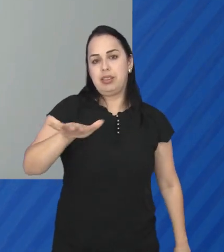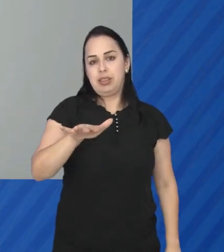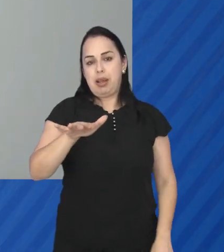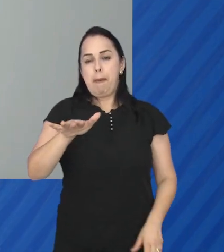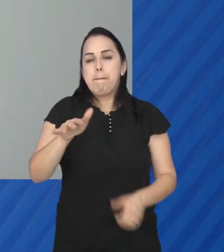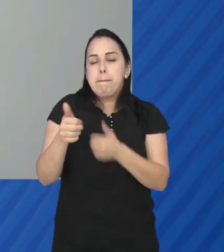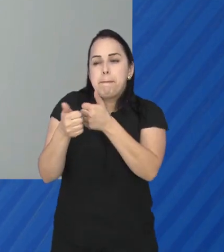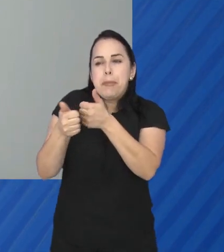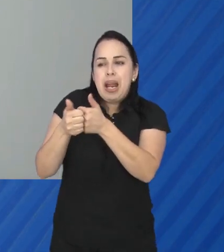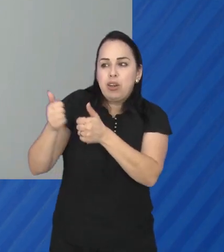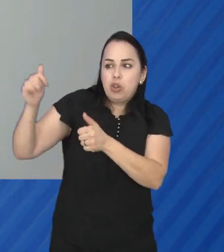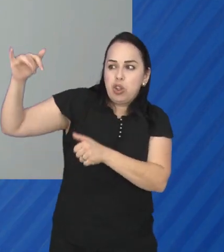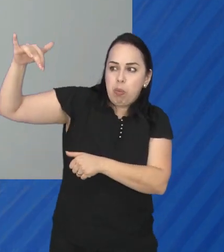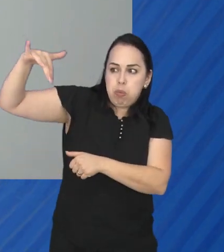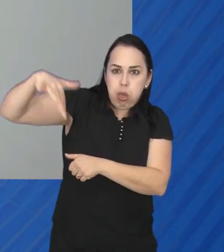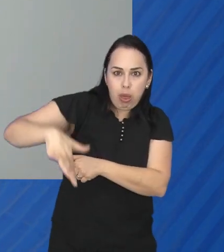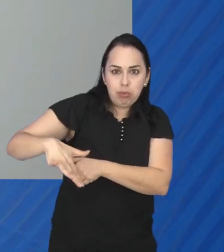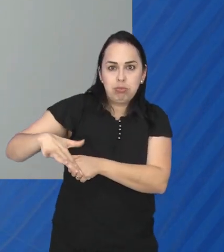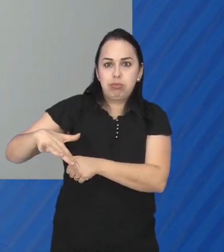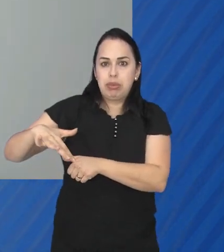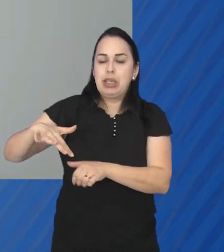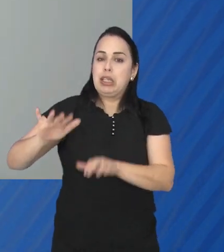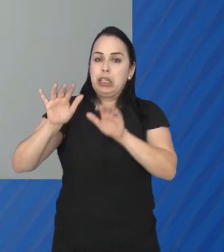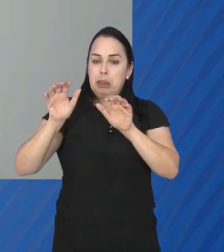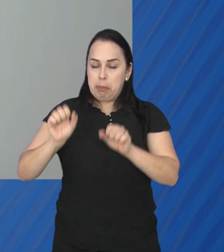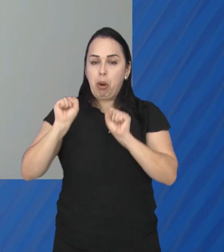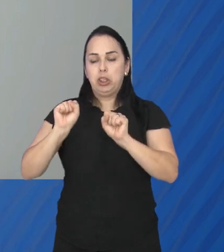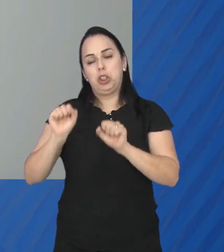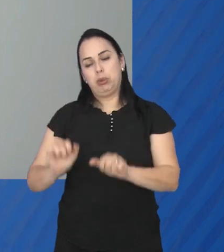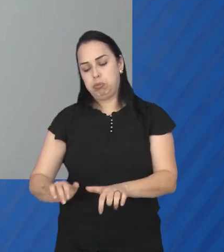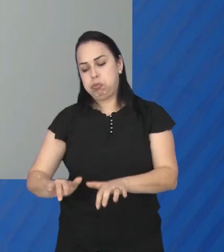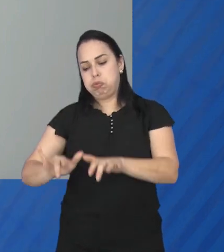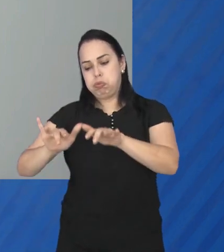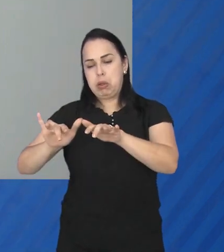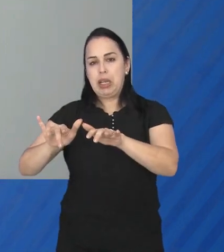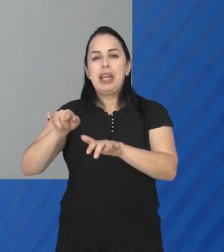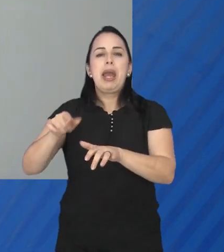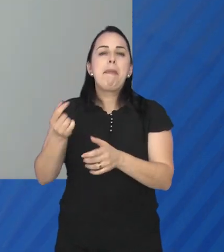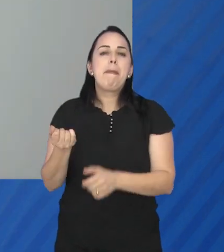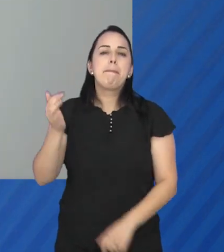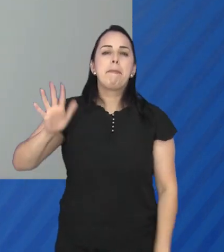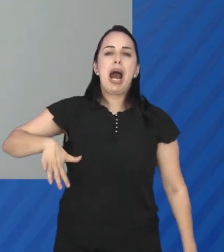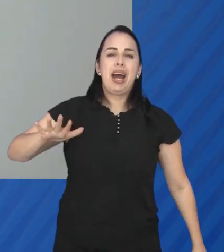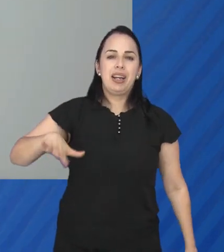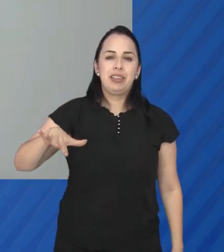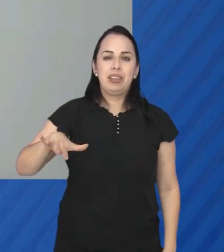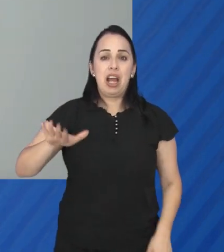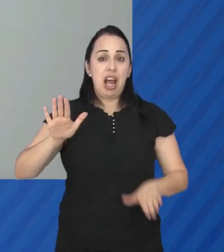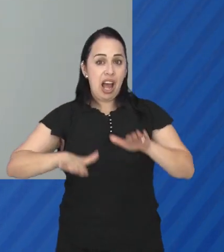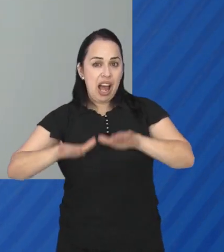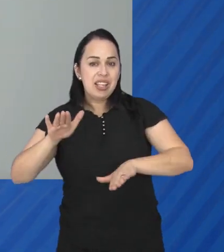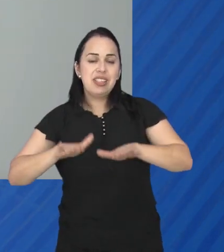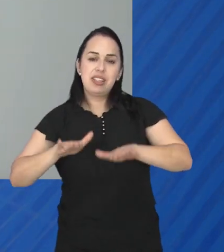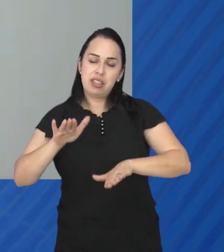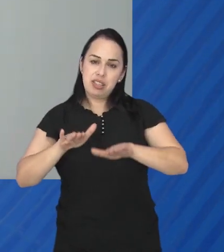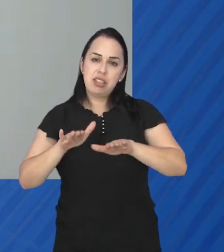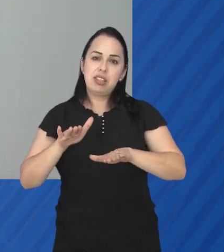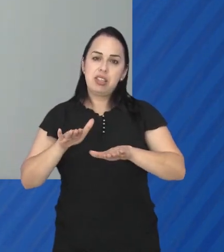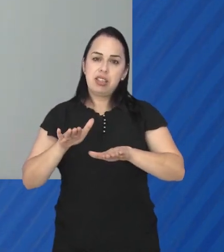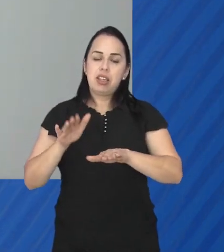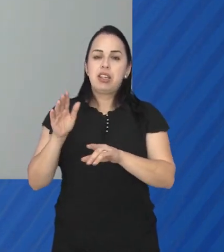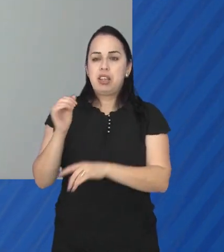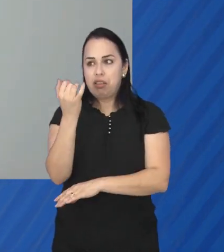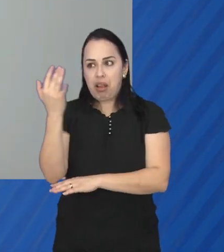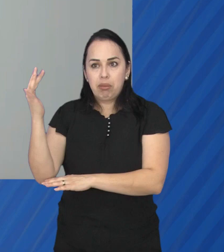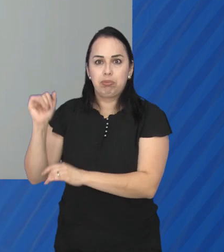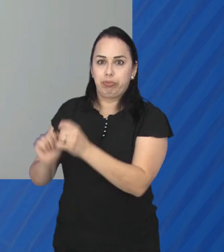áreas de encosta, essas áreas de risco de alagamentos, encostas, que são as áreas mais baratas e que, algumas vezes, são áreas públicas,